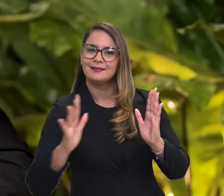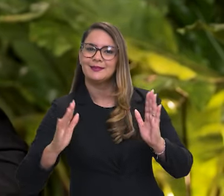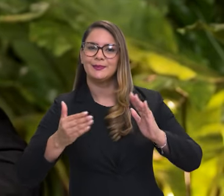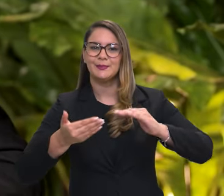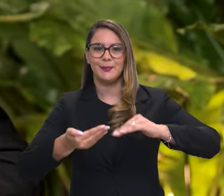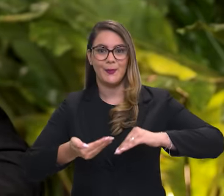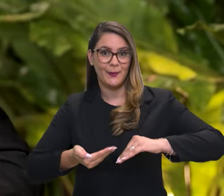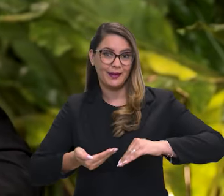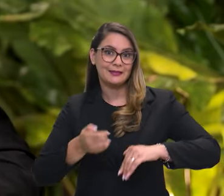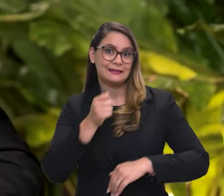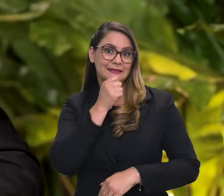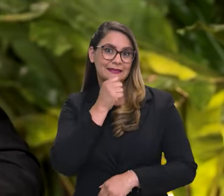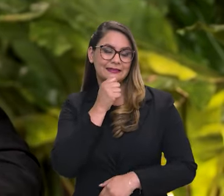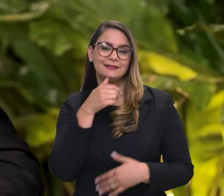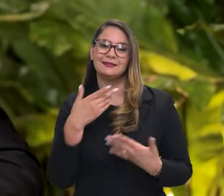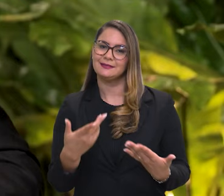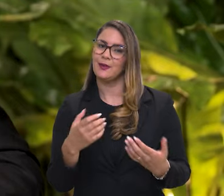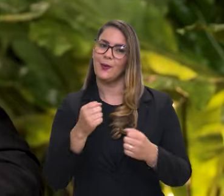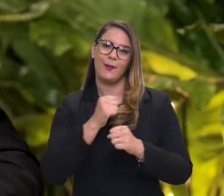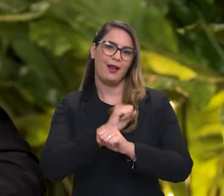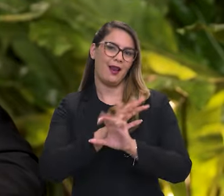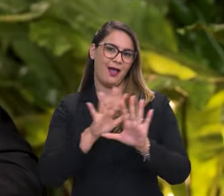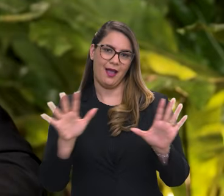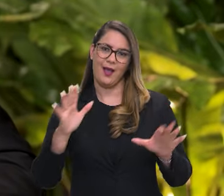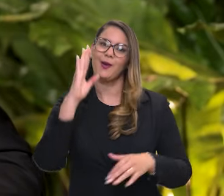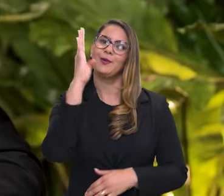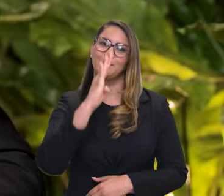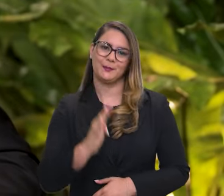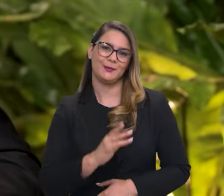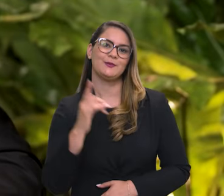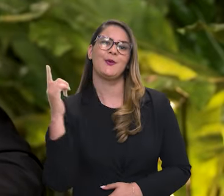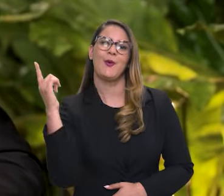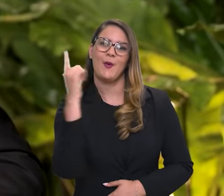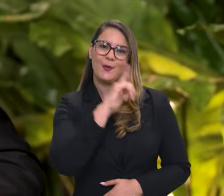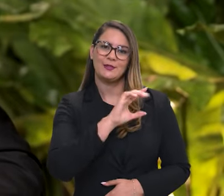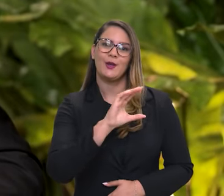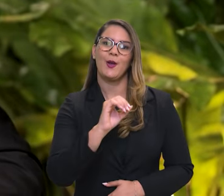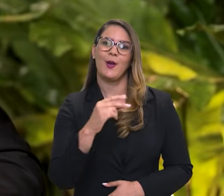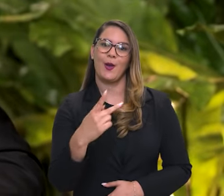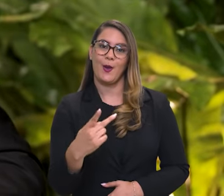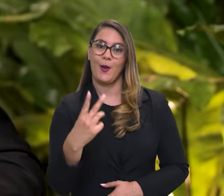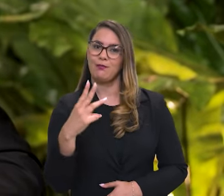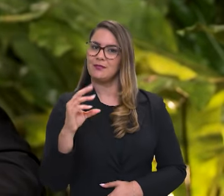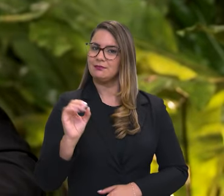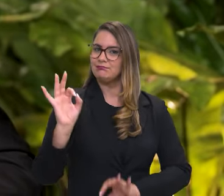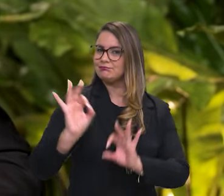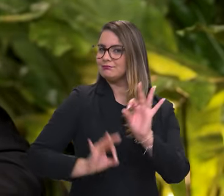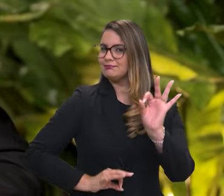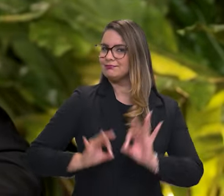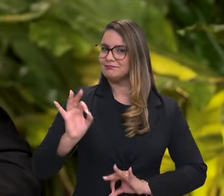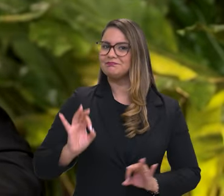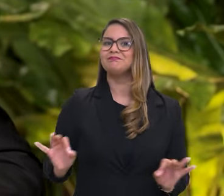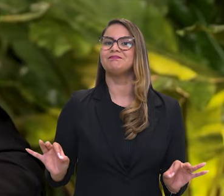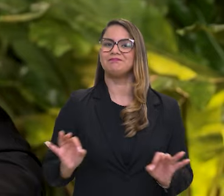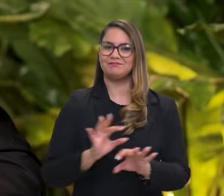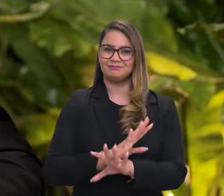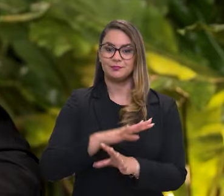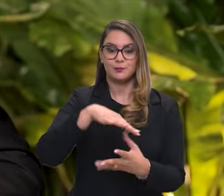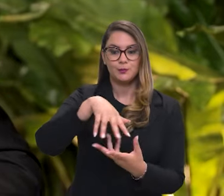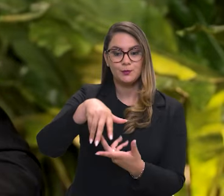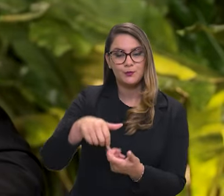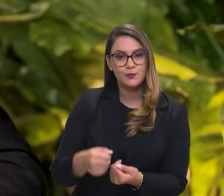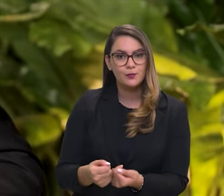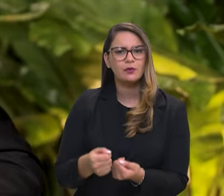tramitação no Congresso Nacional. Então, eu não tenho dúvida. O Brasil vai chegar na COP30 muito bem preparado.